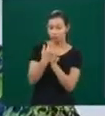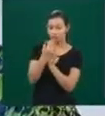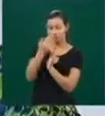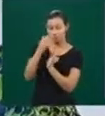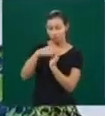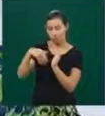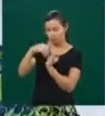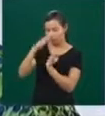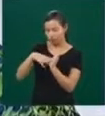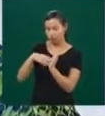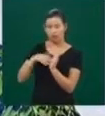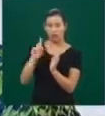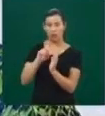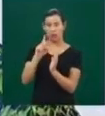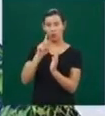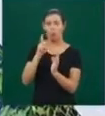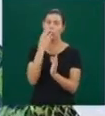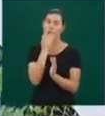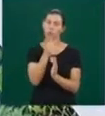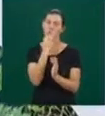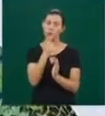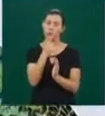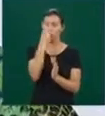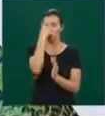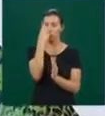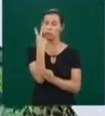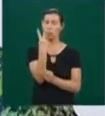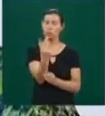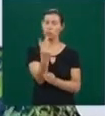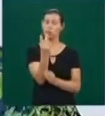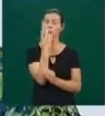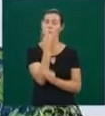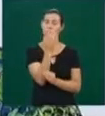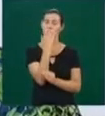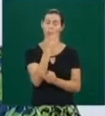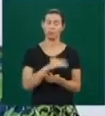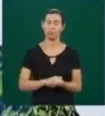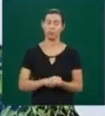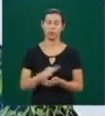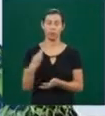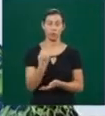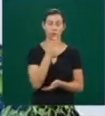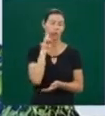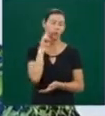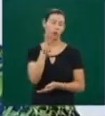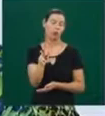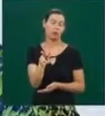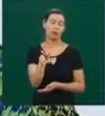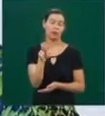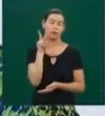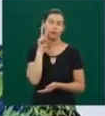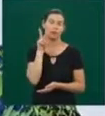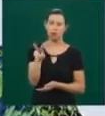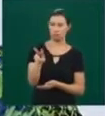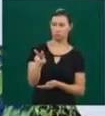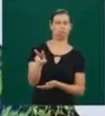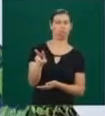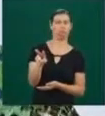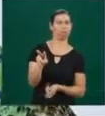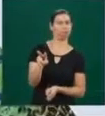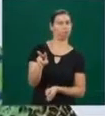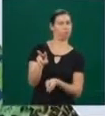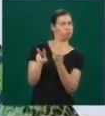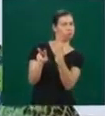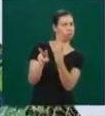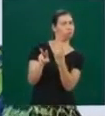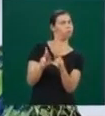ele de duas cores. Aí eu coloquei ele assim, todo mundo olha e fala assim, é meio engraçado esse copo de leite, né? Então eu